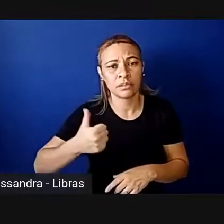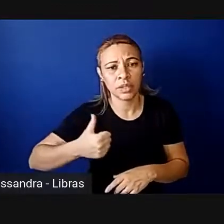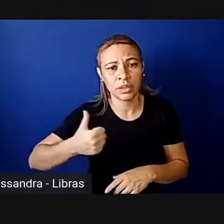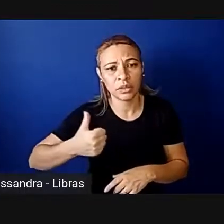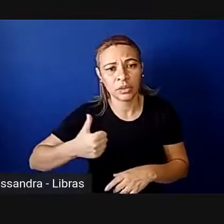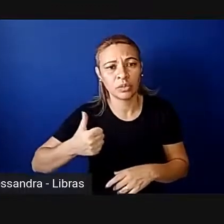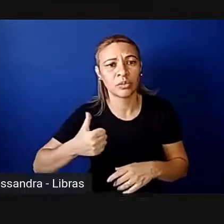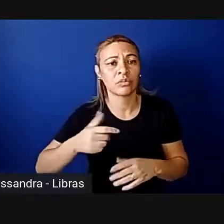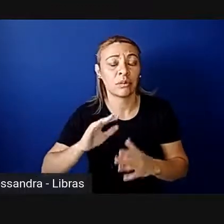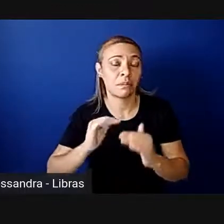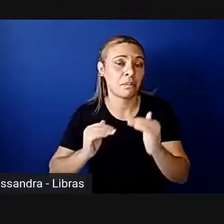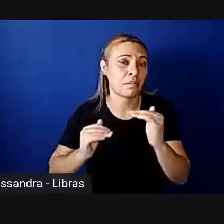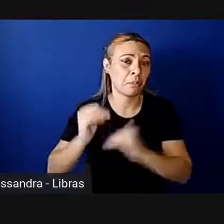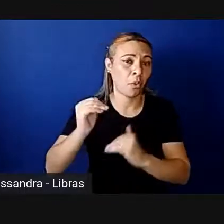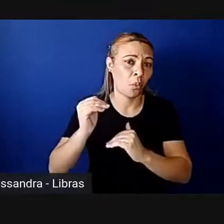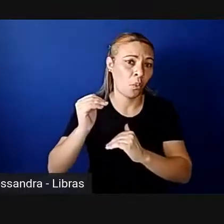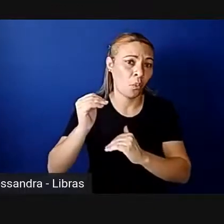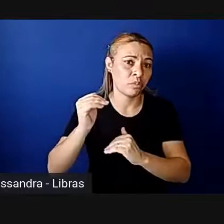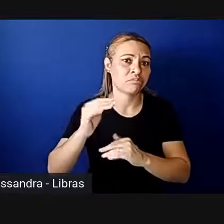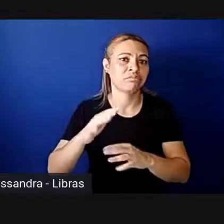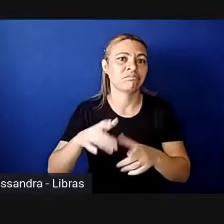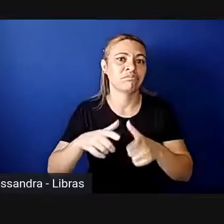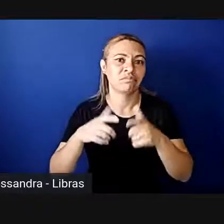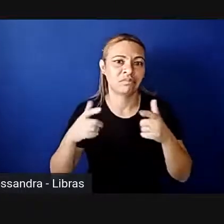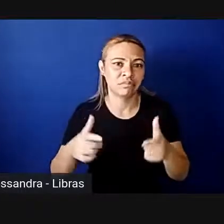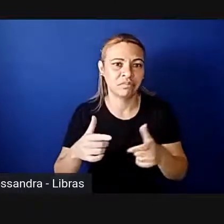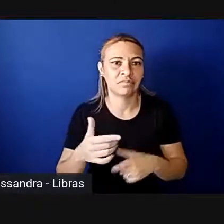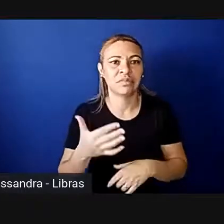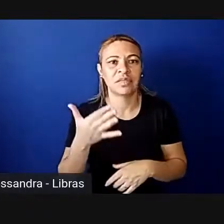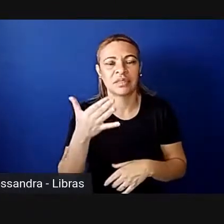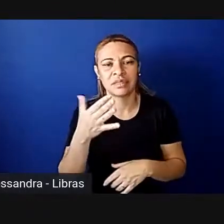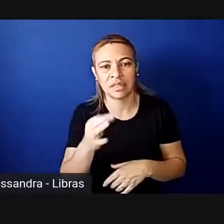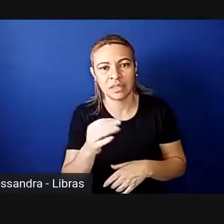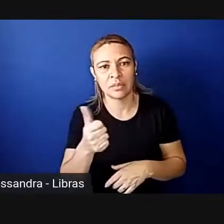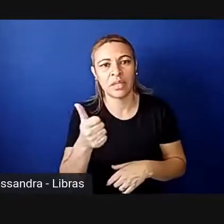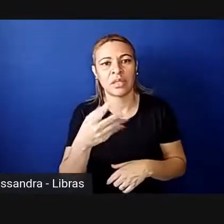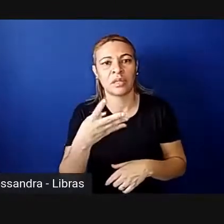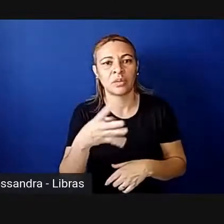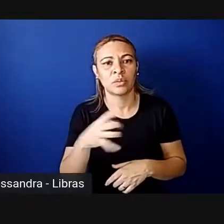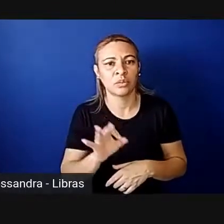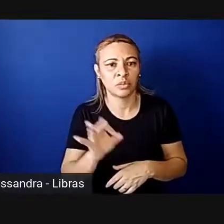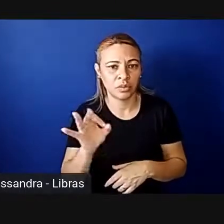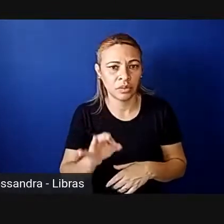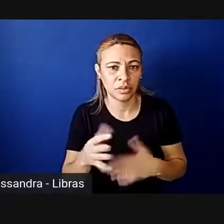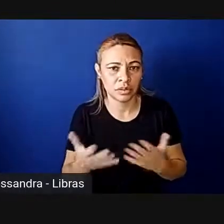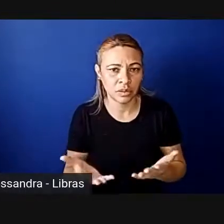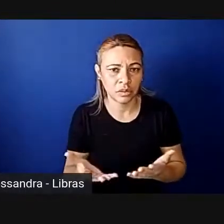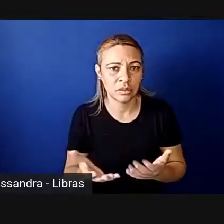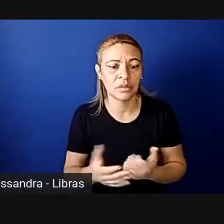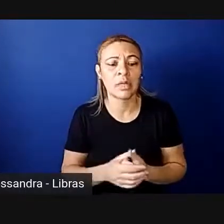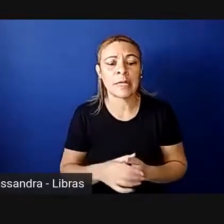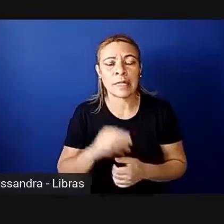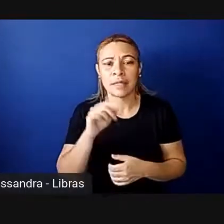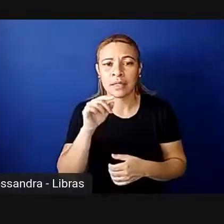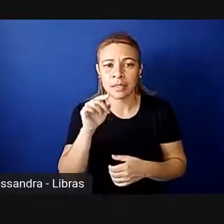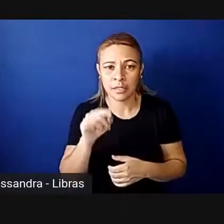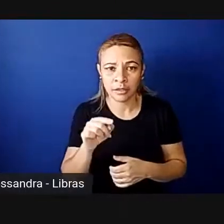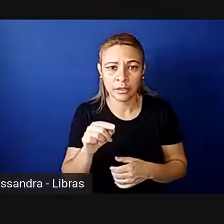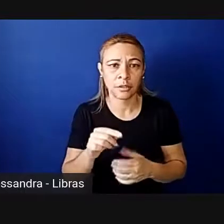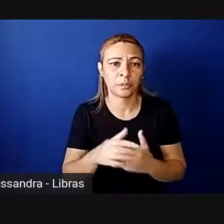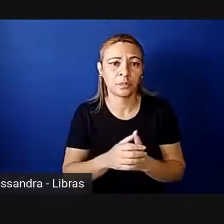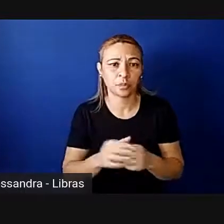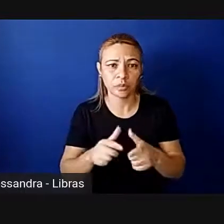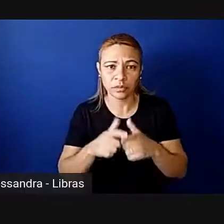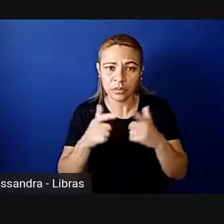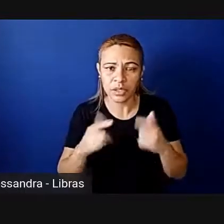salto maior que houve, né, que passou de 10 para 14%, né, esse aumento que teve é